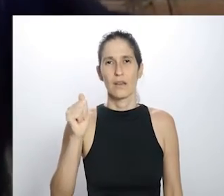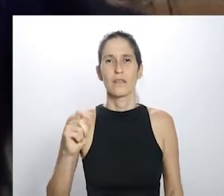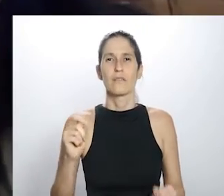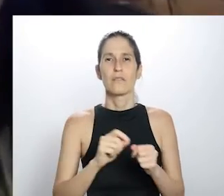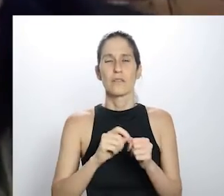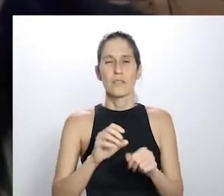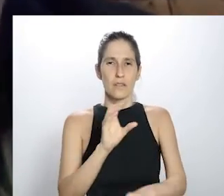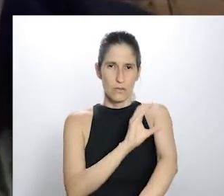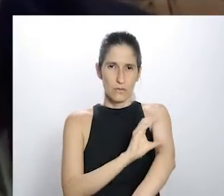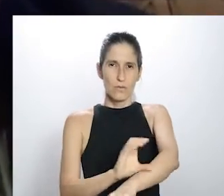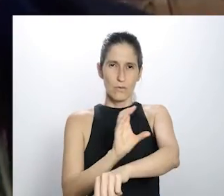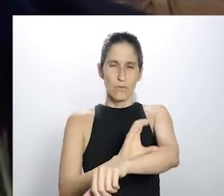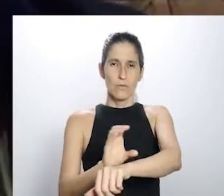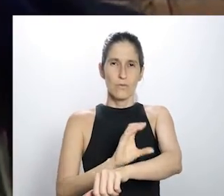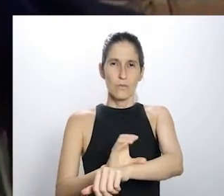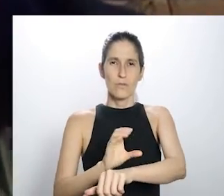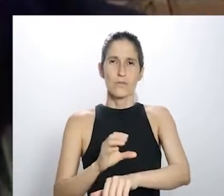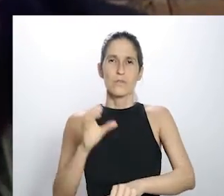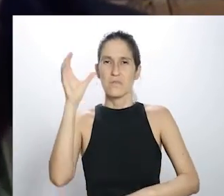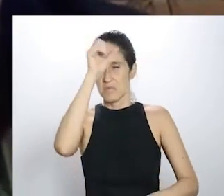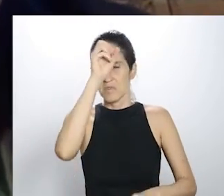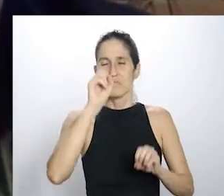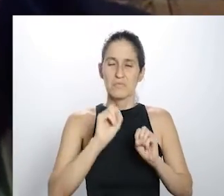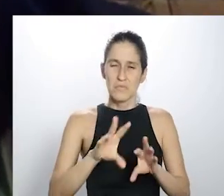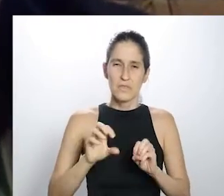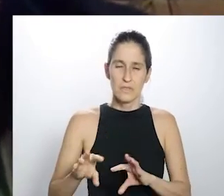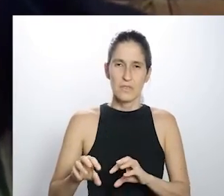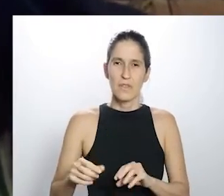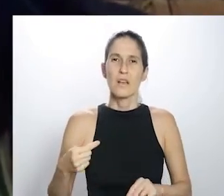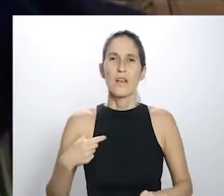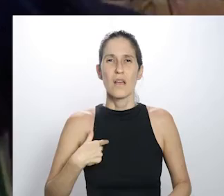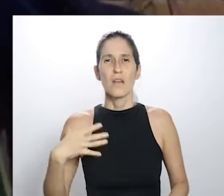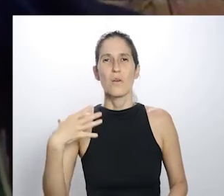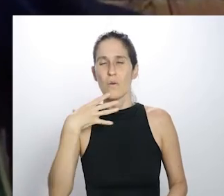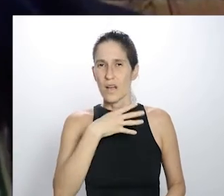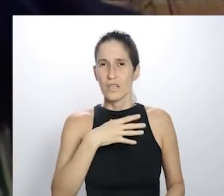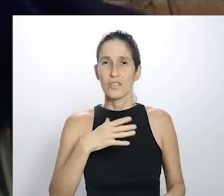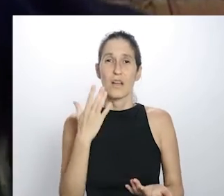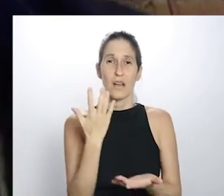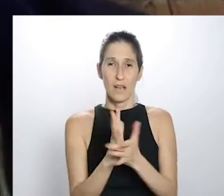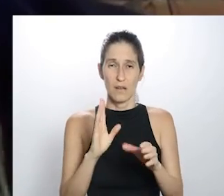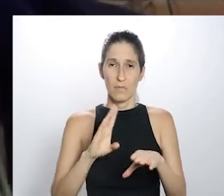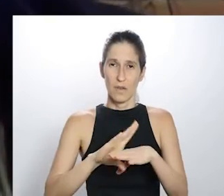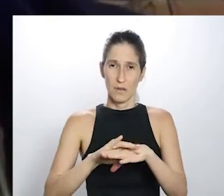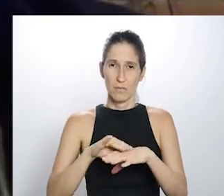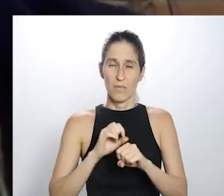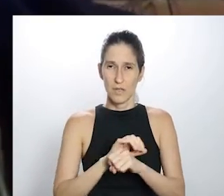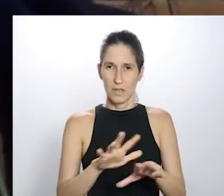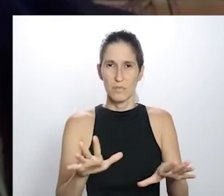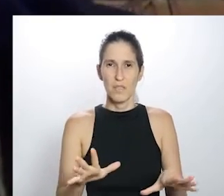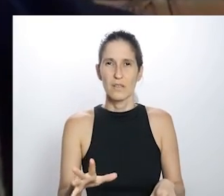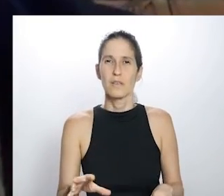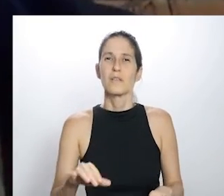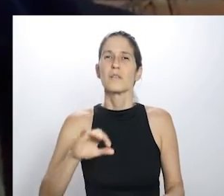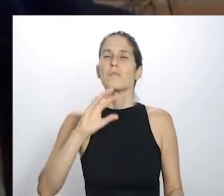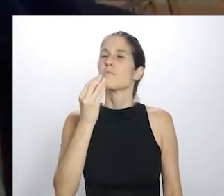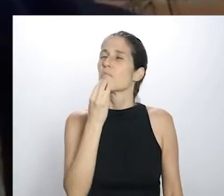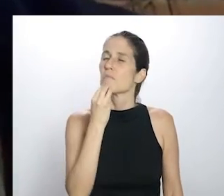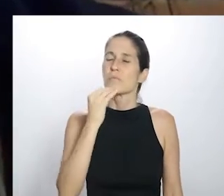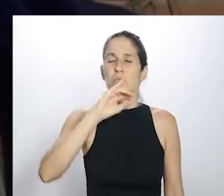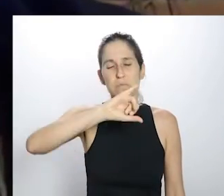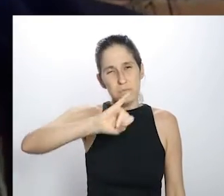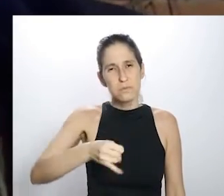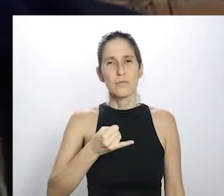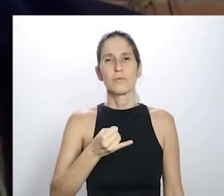curso. E a gente também está achando até depois que isso passar, a gente vai ter ainda outras possibilidades.